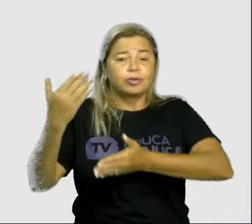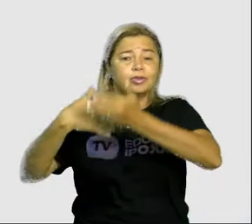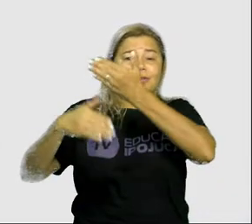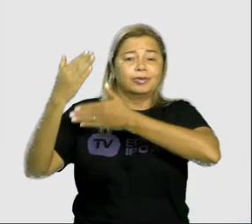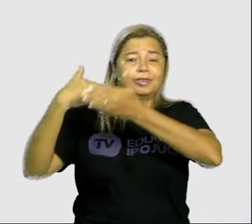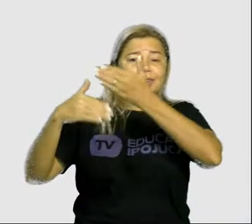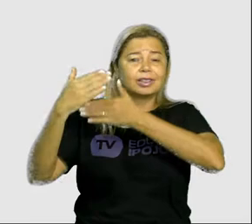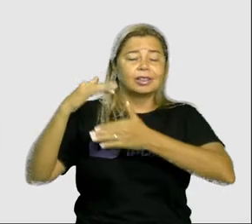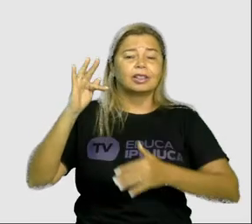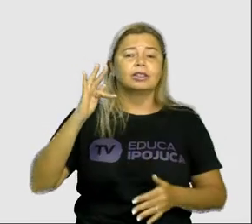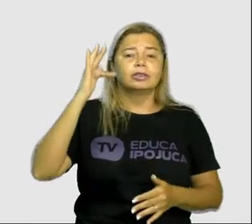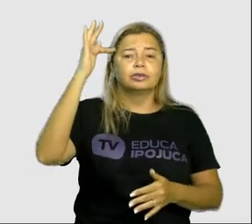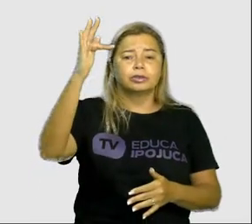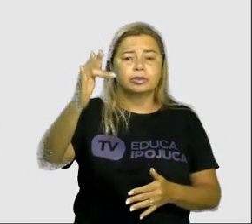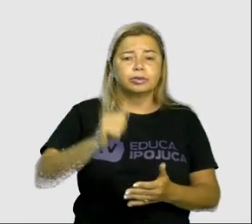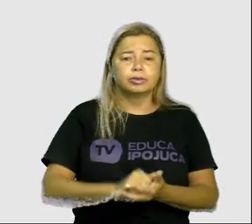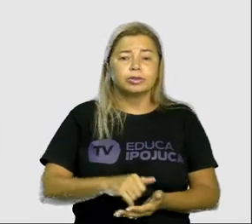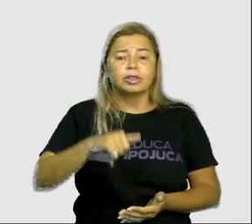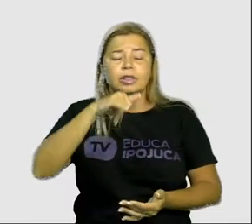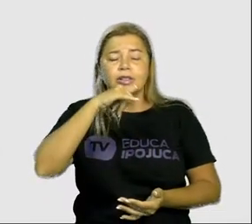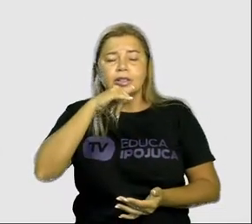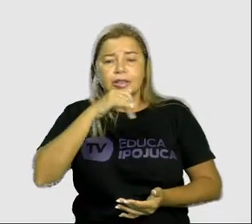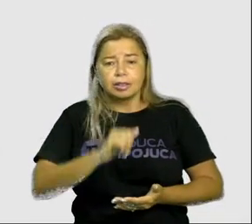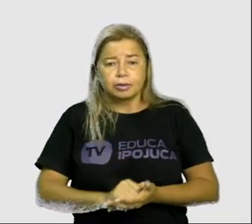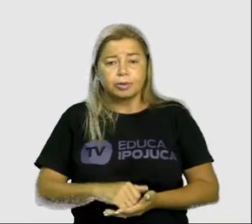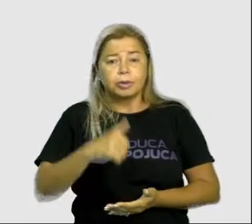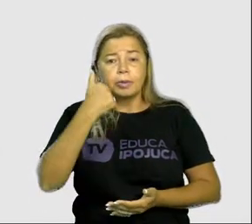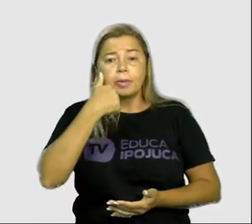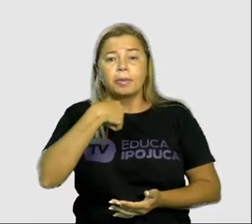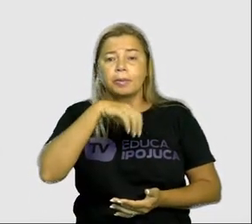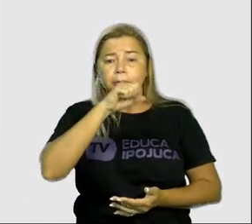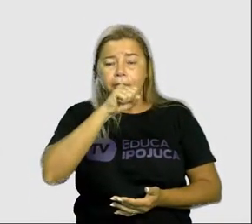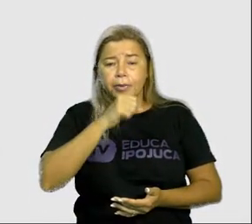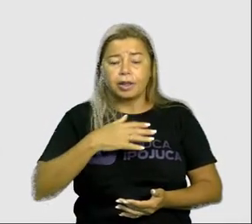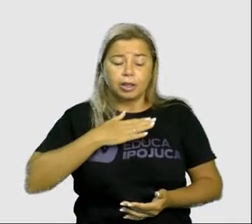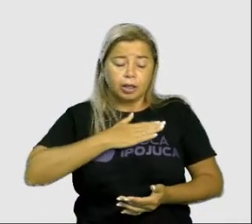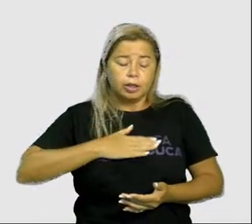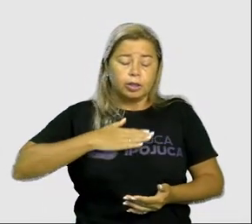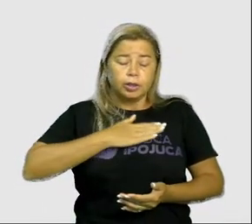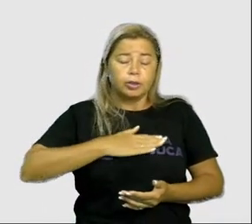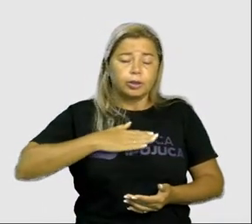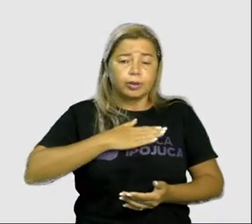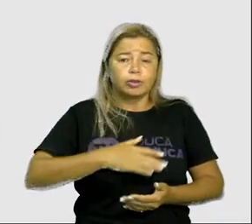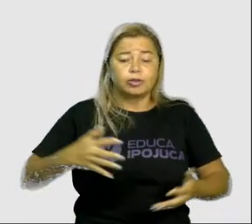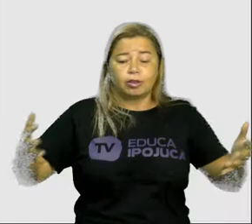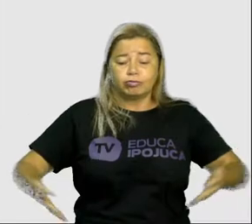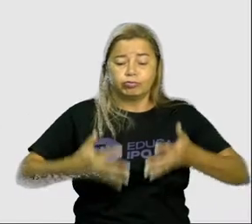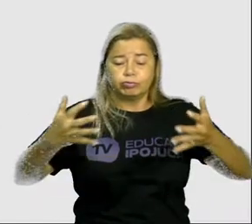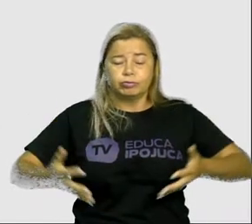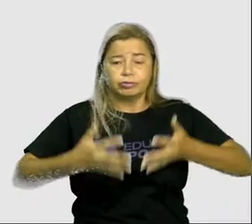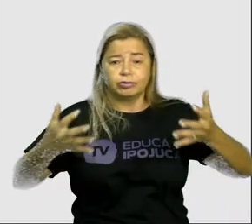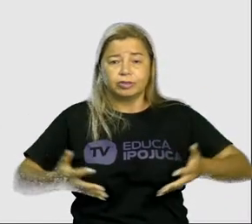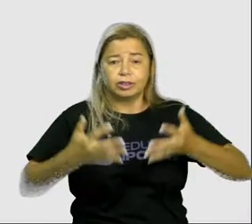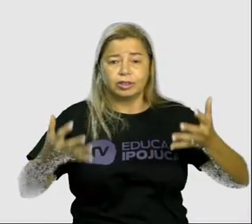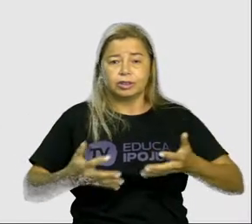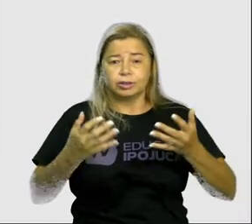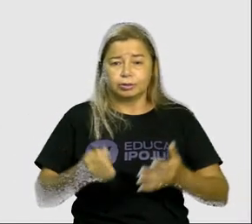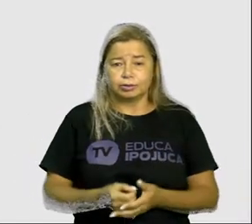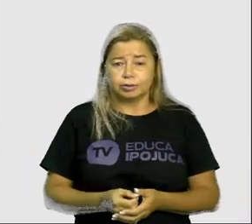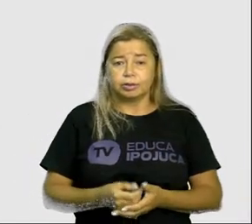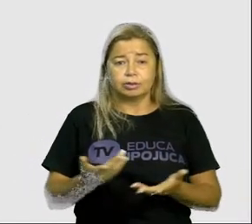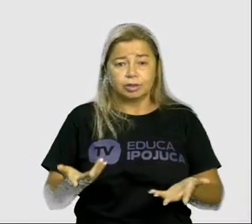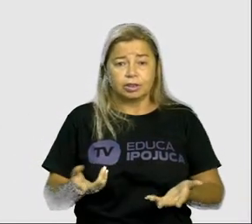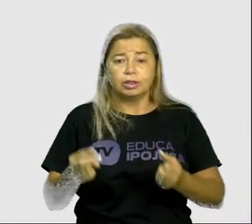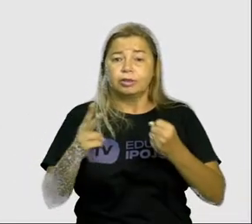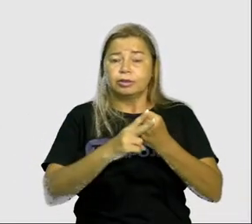Papai gosta de verdura O verbo gosta Ele está no presente Gosta